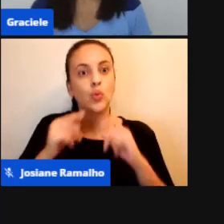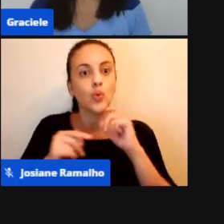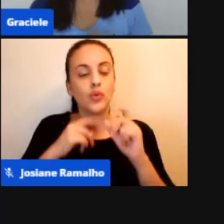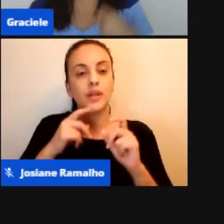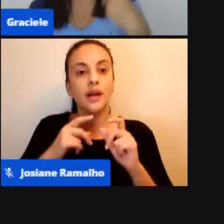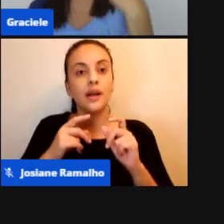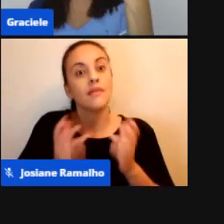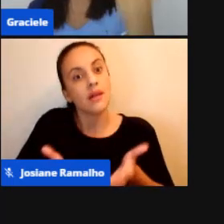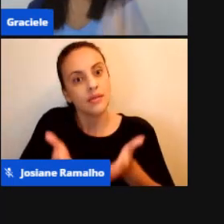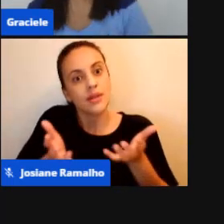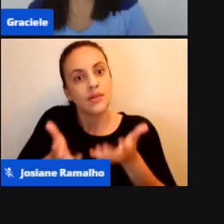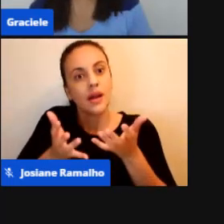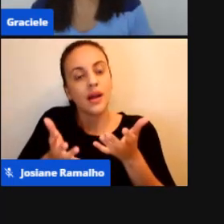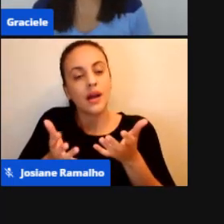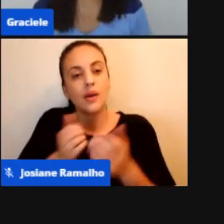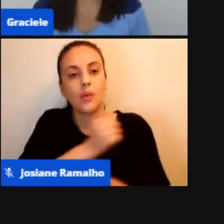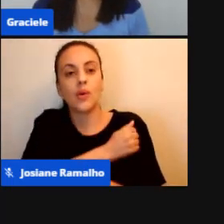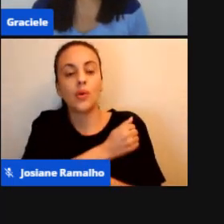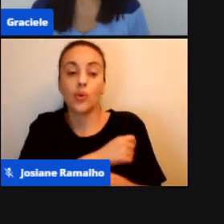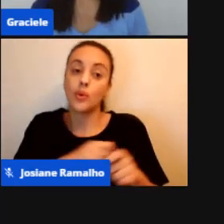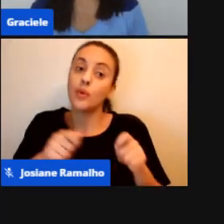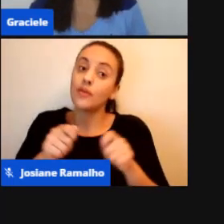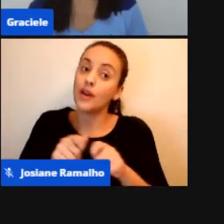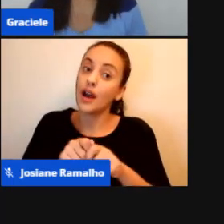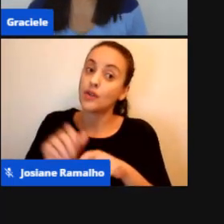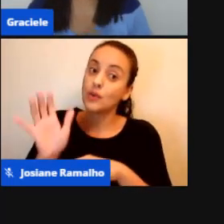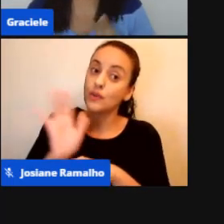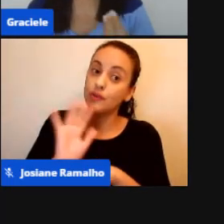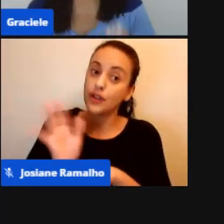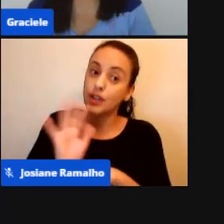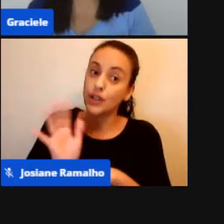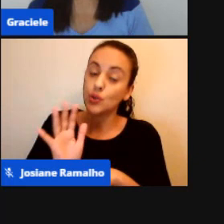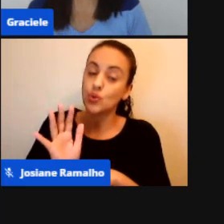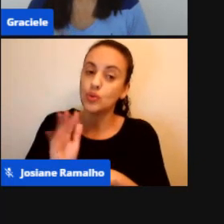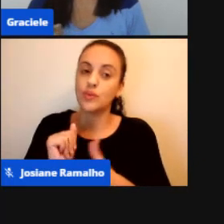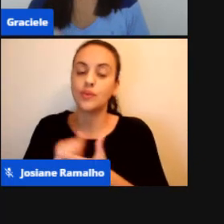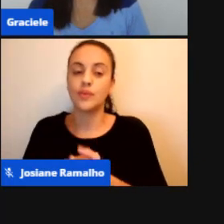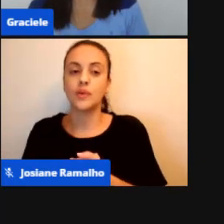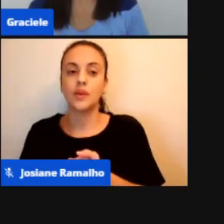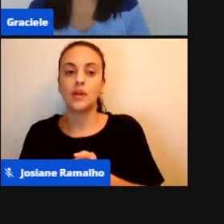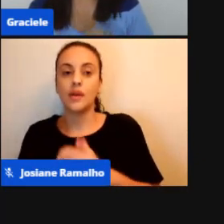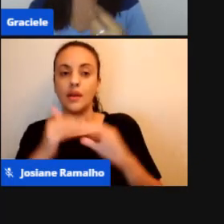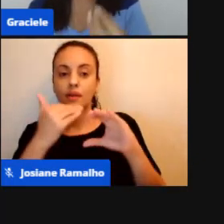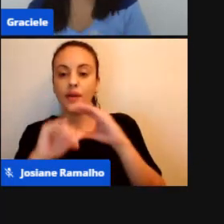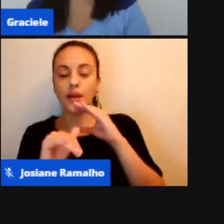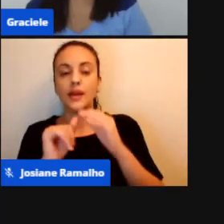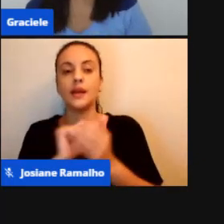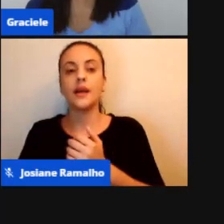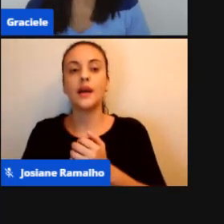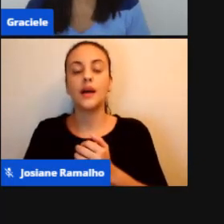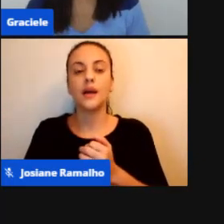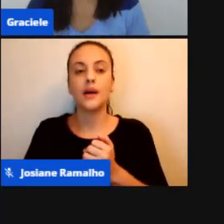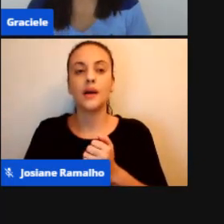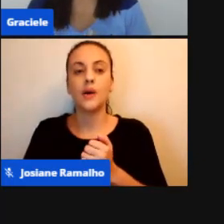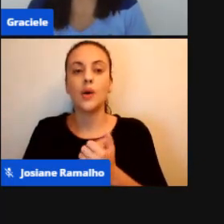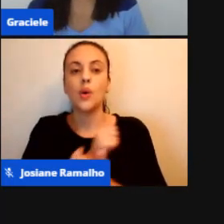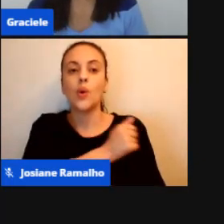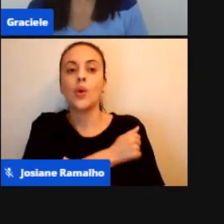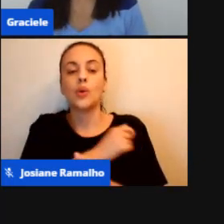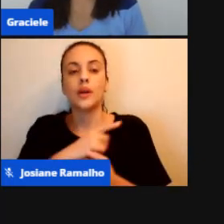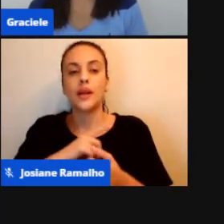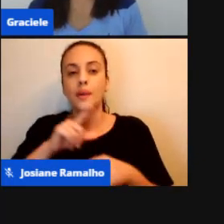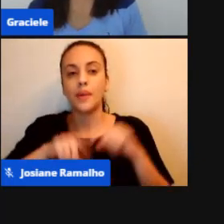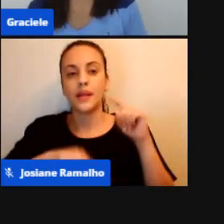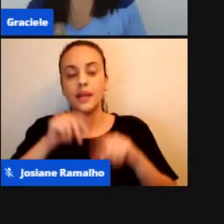para colocar para este aluno. Aquele aluno que tem o material impresso, onde vocês vão colocar